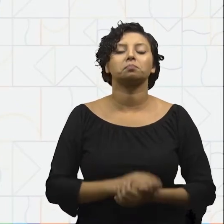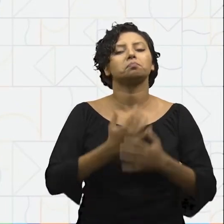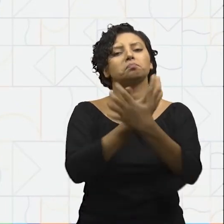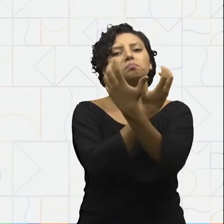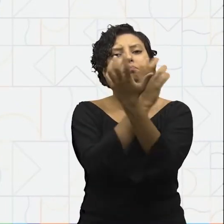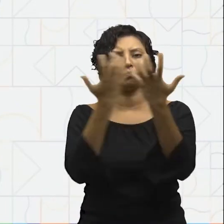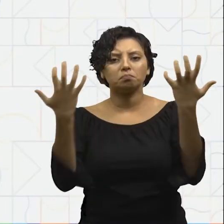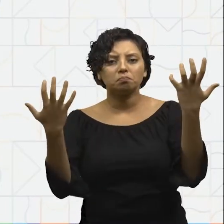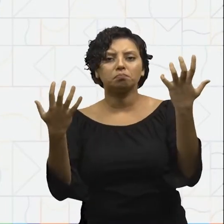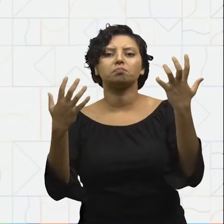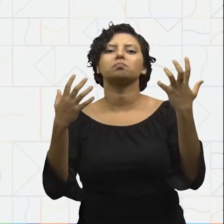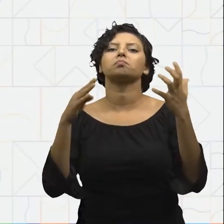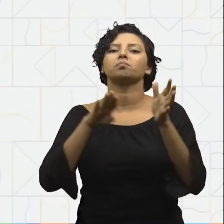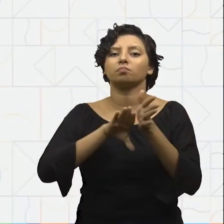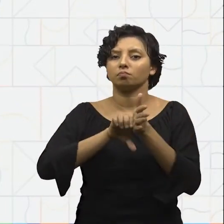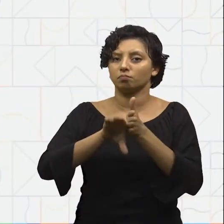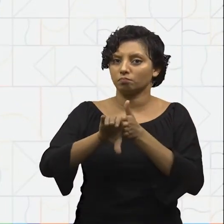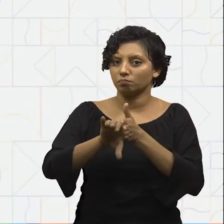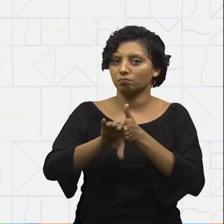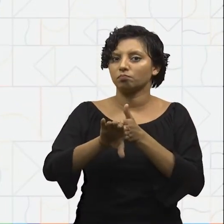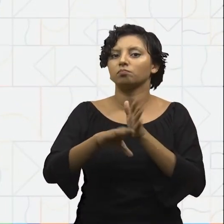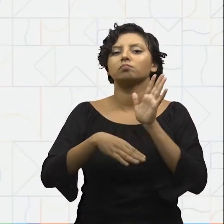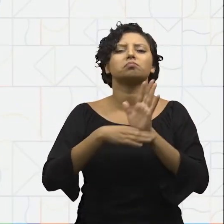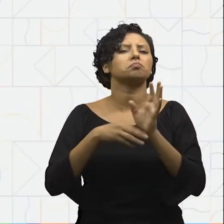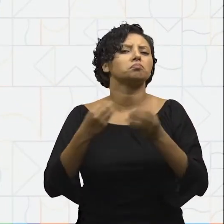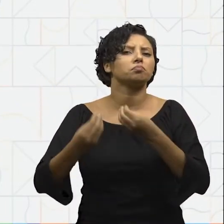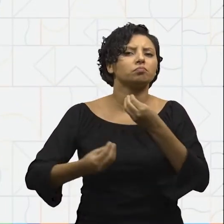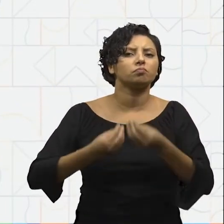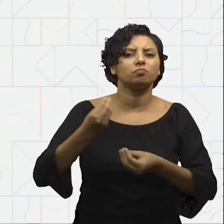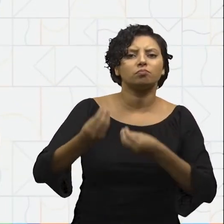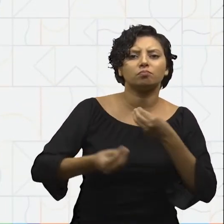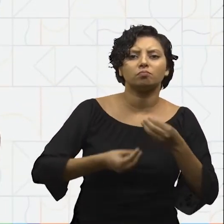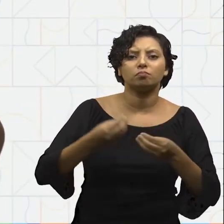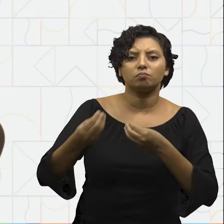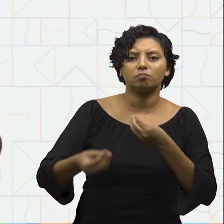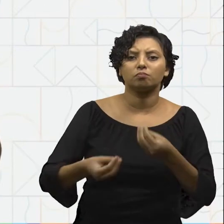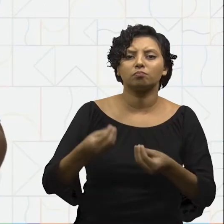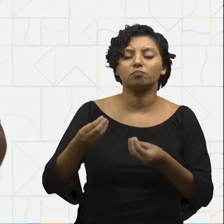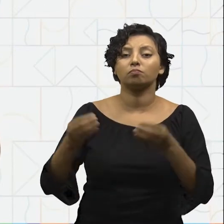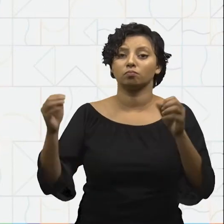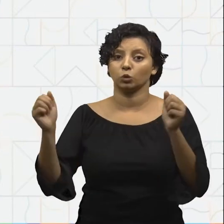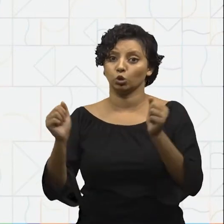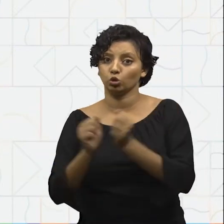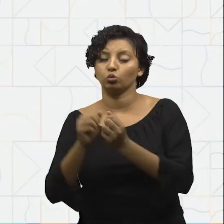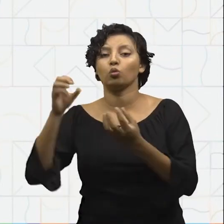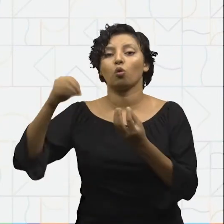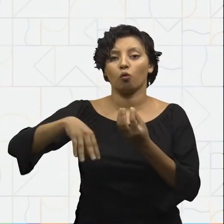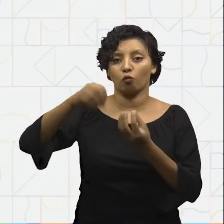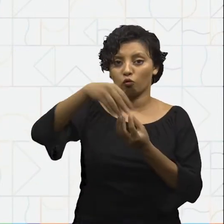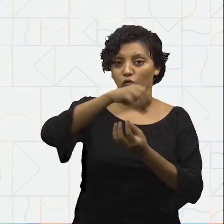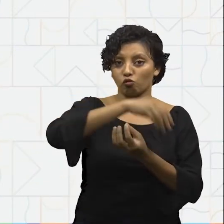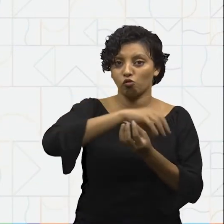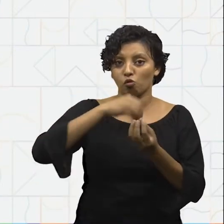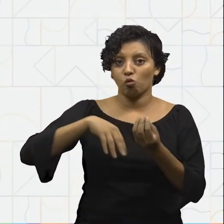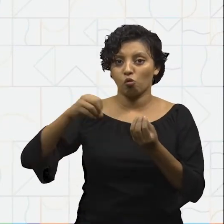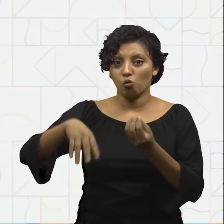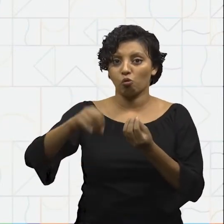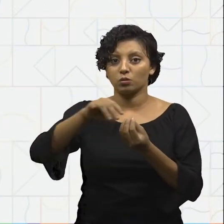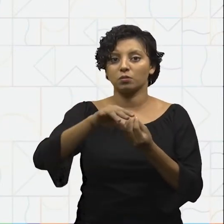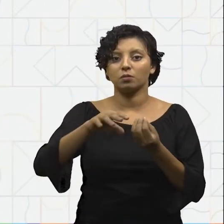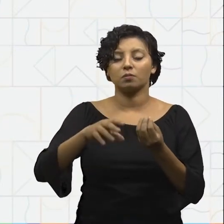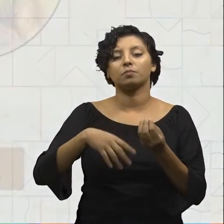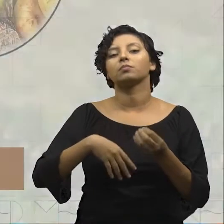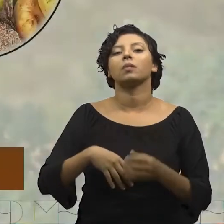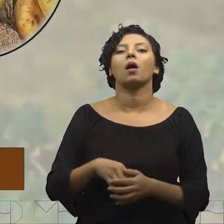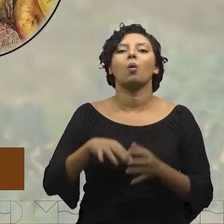chamadas de bactérias saprófagas Participam junto com os fungos saprófagos da decomposição da